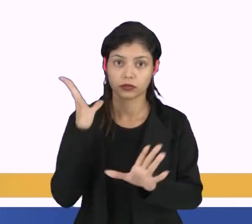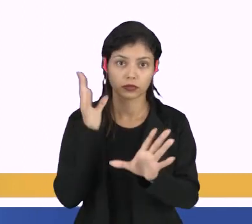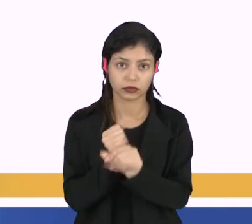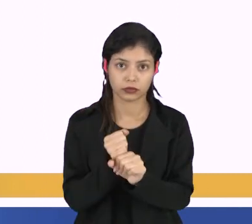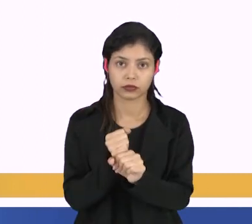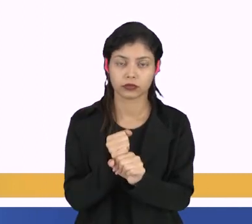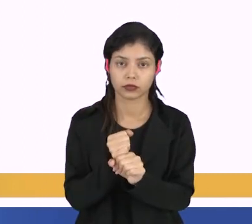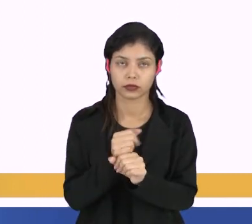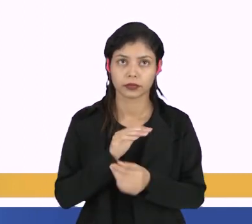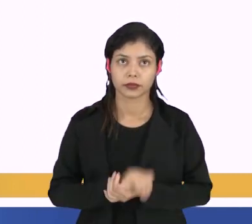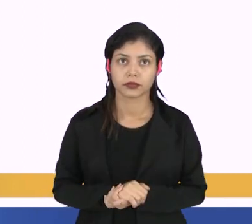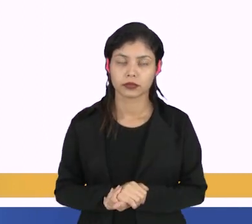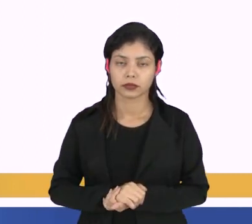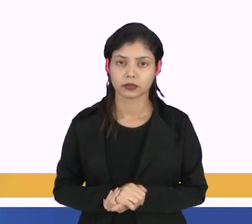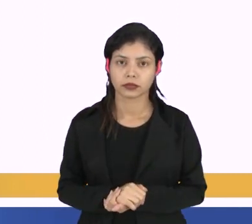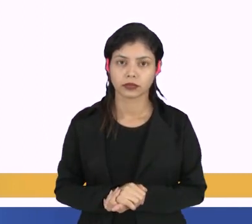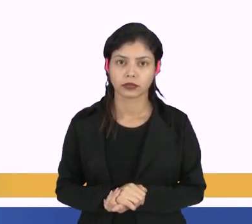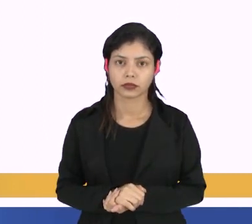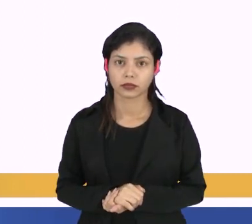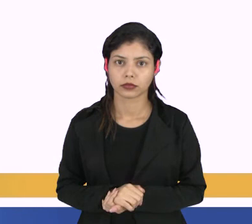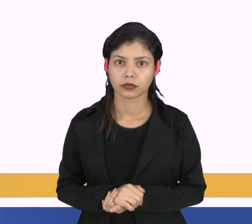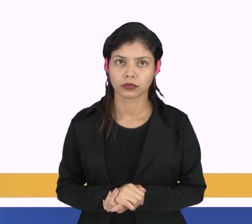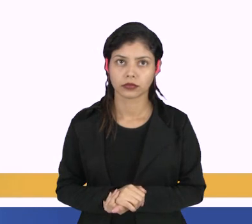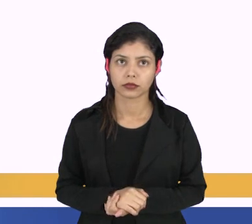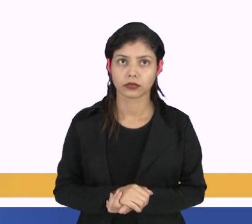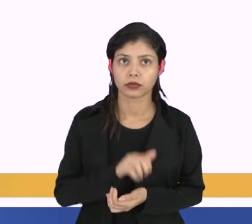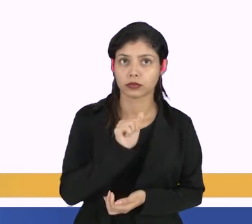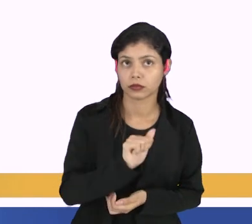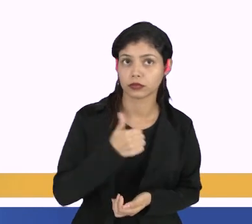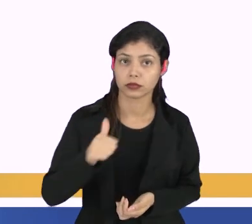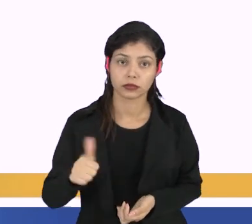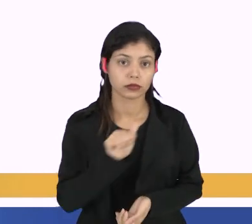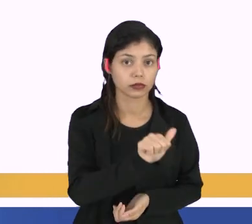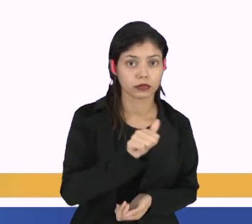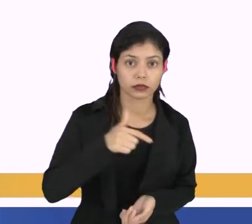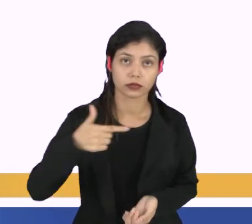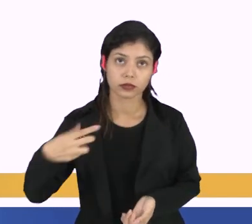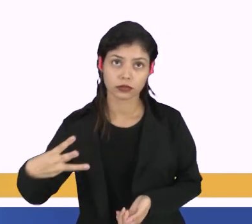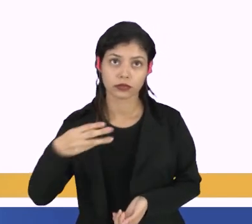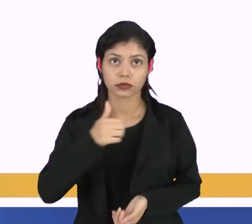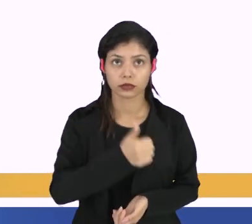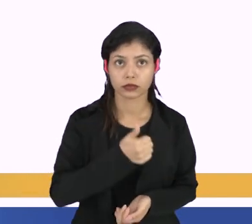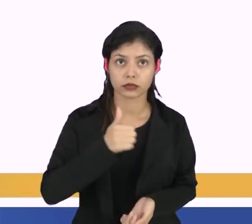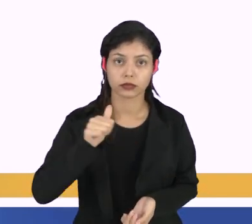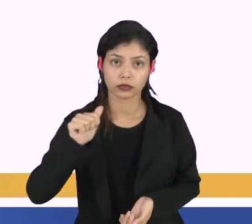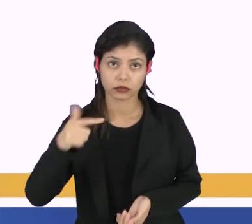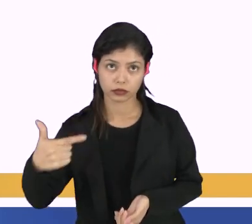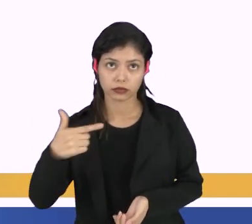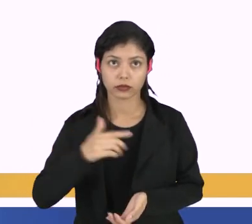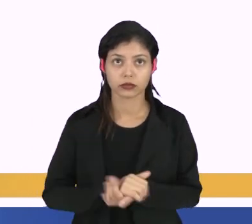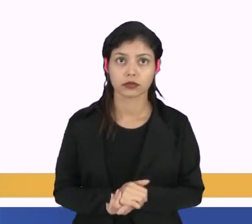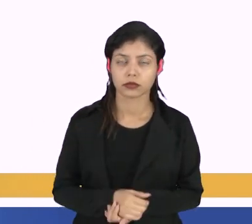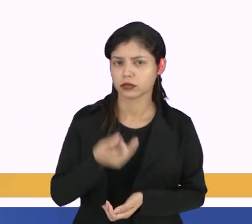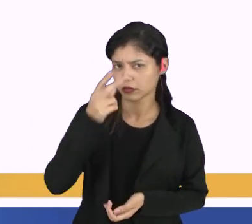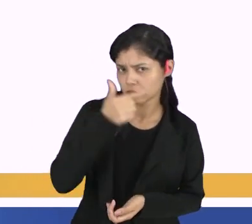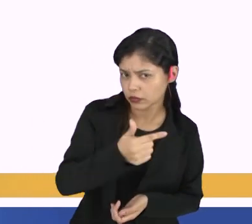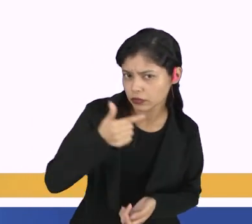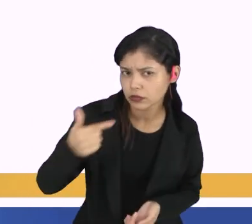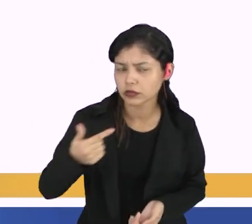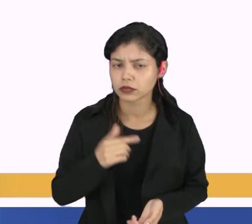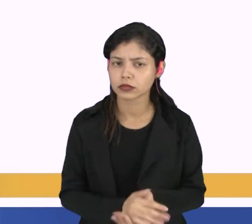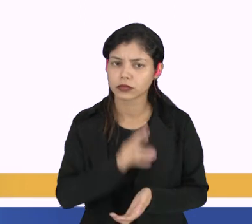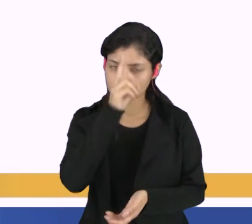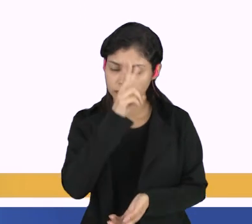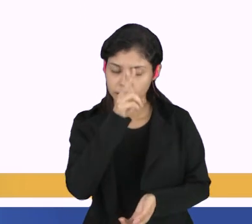somar. E aí em relação ao A11, A12, A21 e o A22. Lembrando que ela é